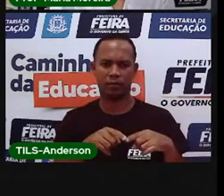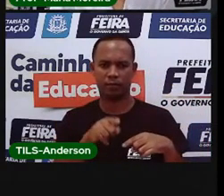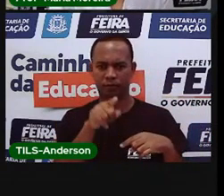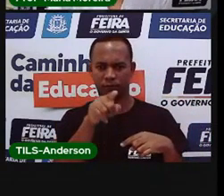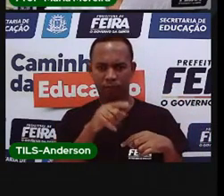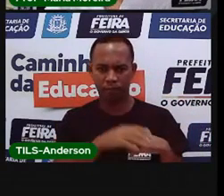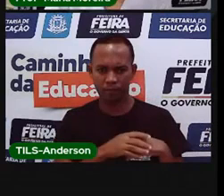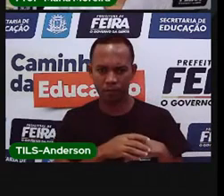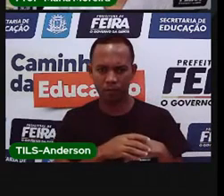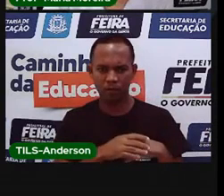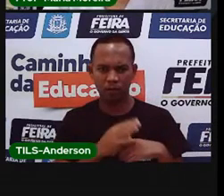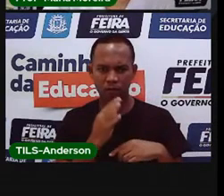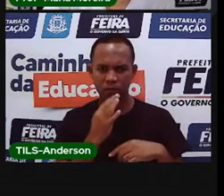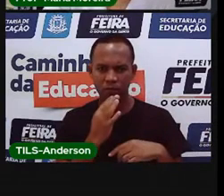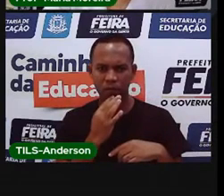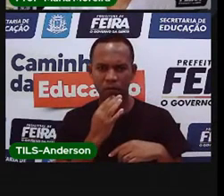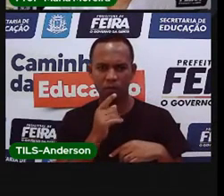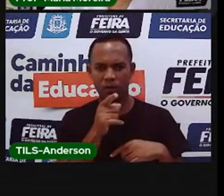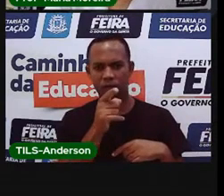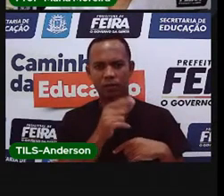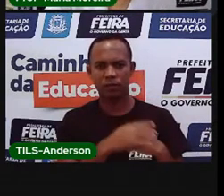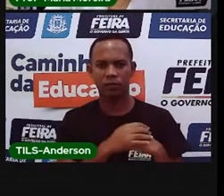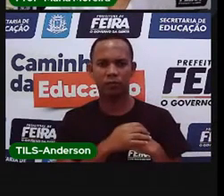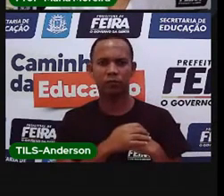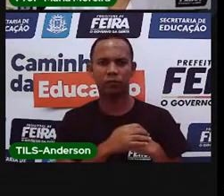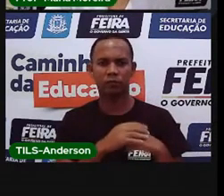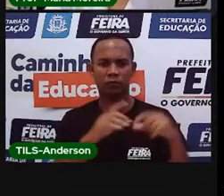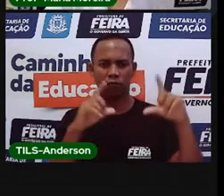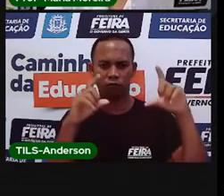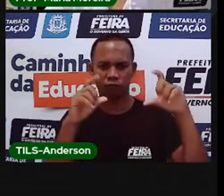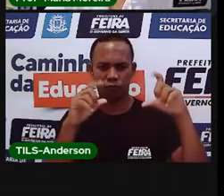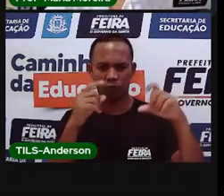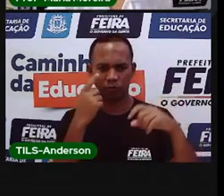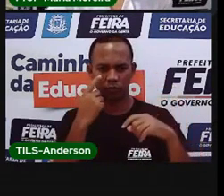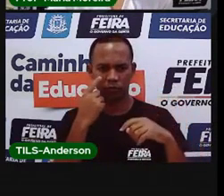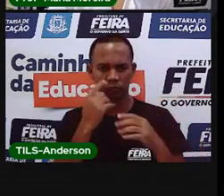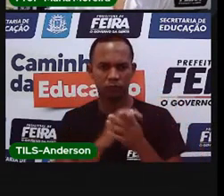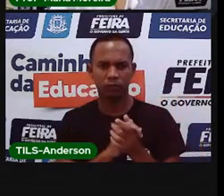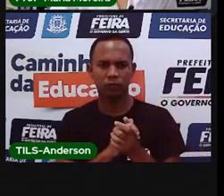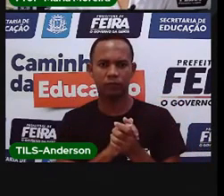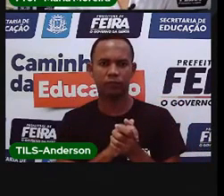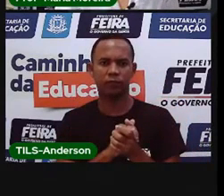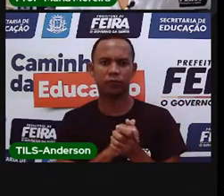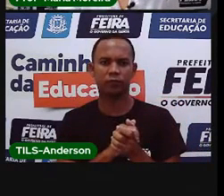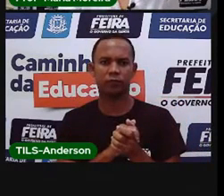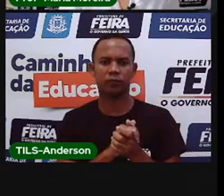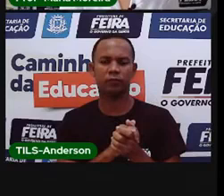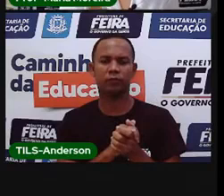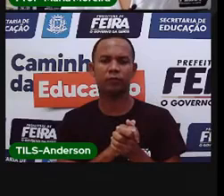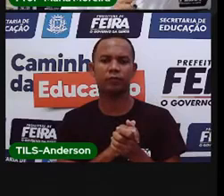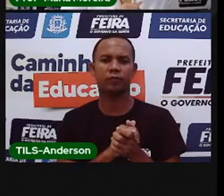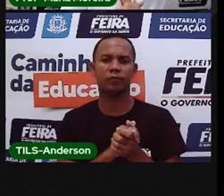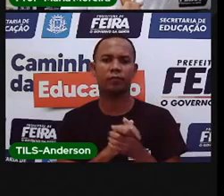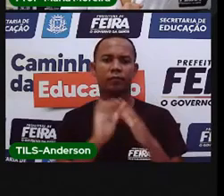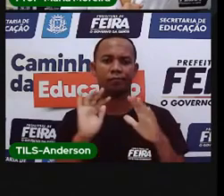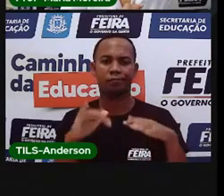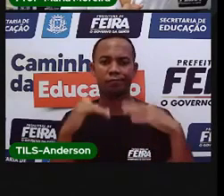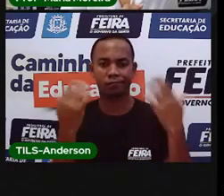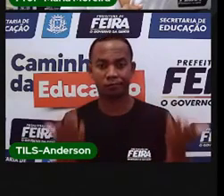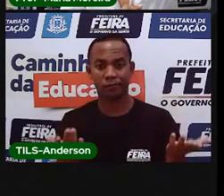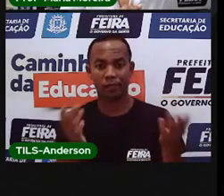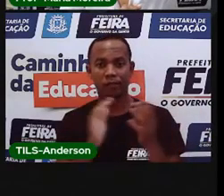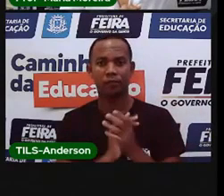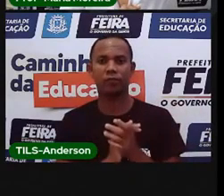Provavelmente, alguém aí se reconheça ou conheça alguém que esteja nessa foto, que é bem bacana. Bom, mais do que apenas